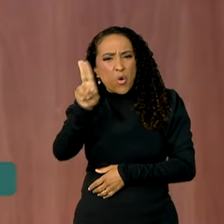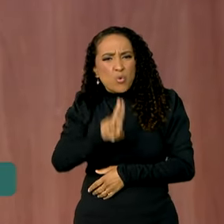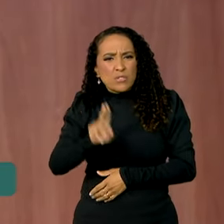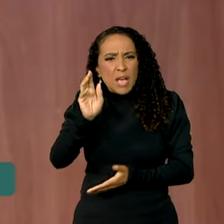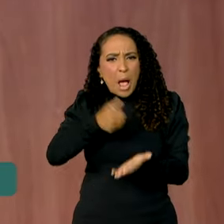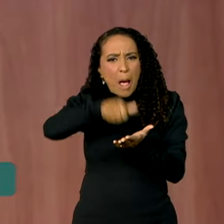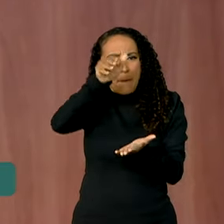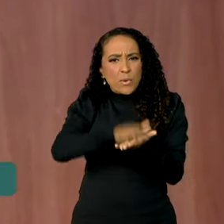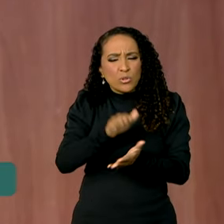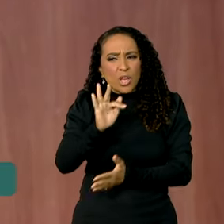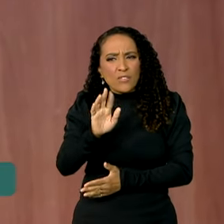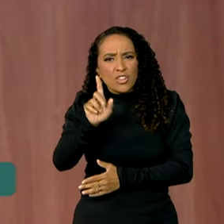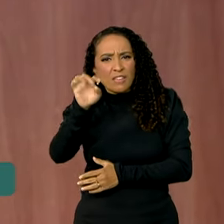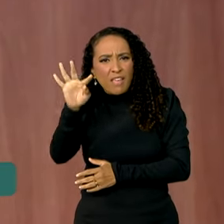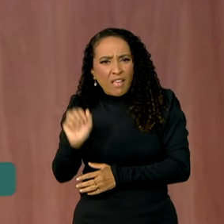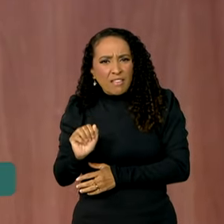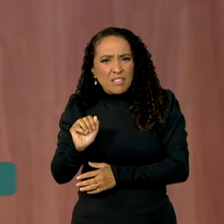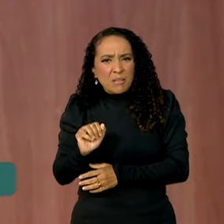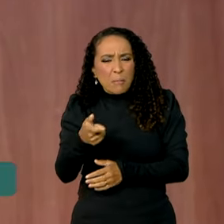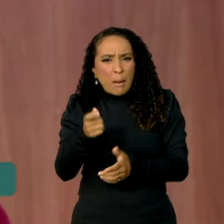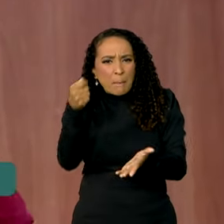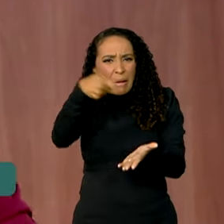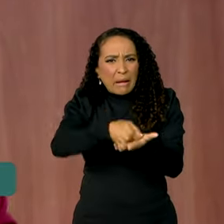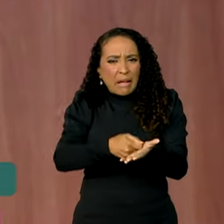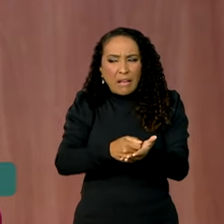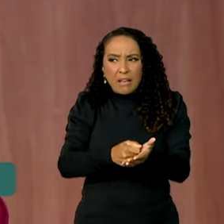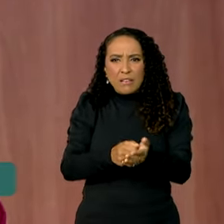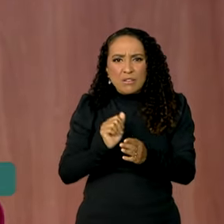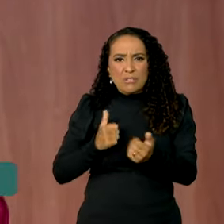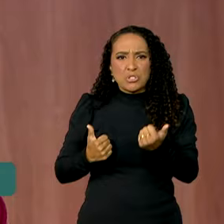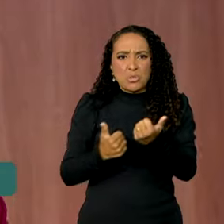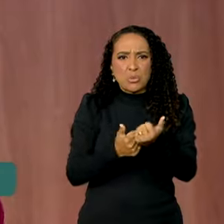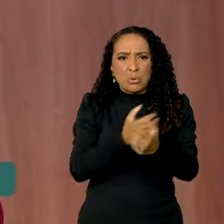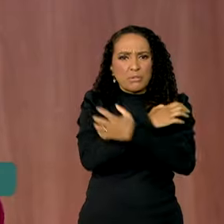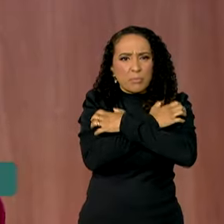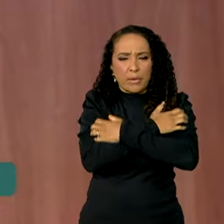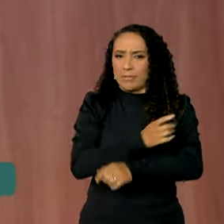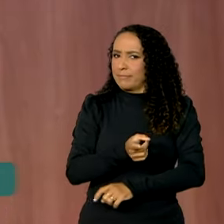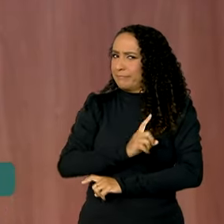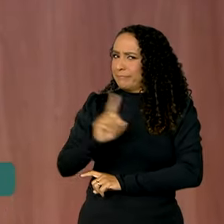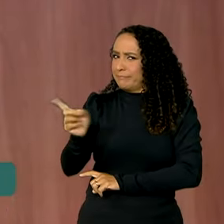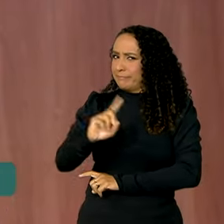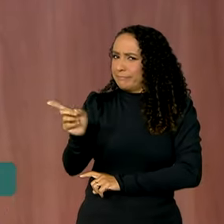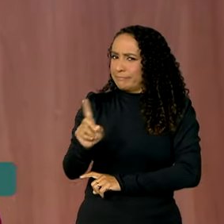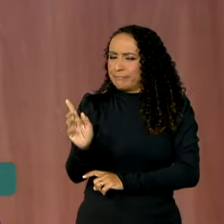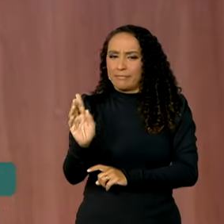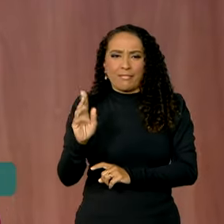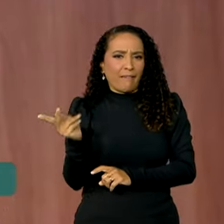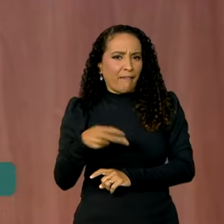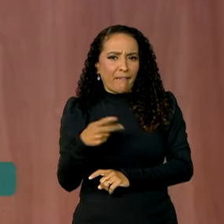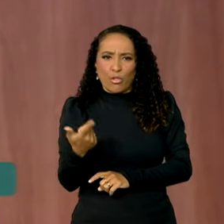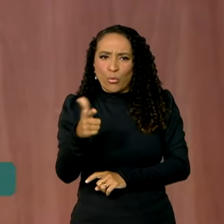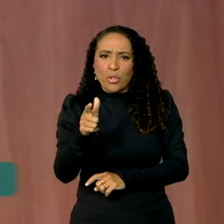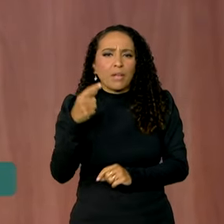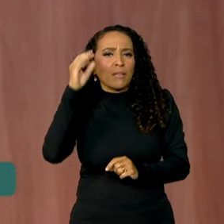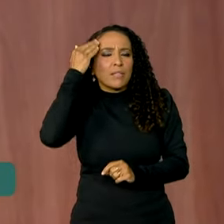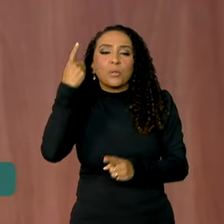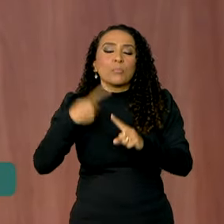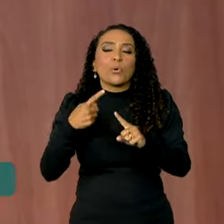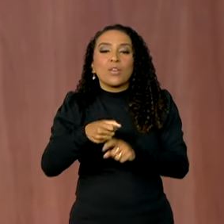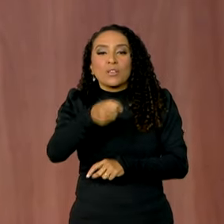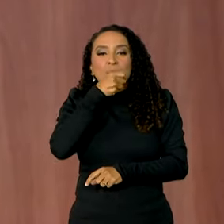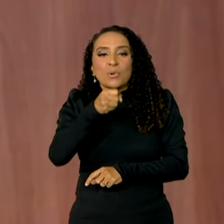a multa do FGTS para custear o seguro-desemprego? Não, isso não existe. Entenda o porquê na